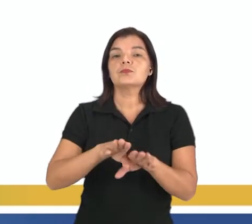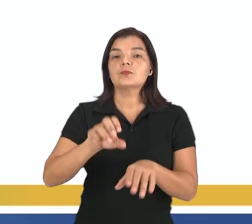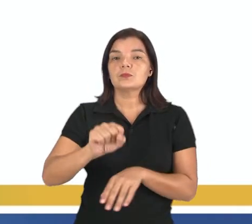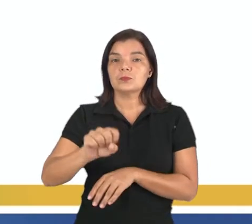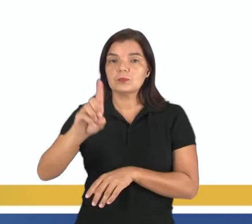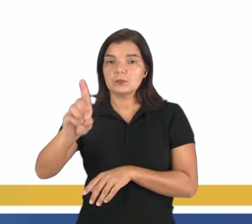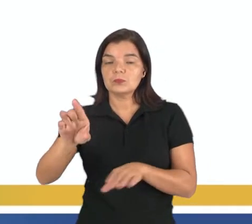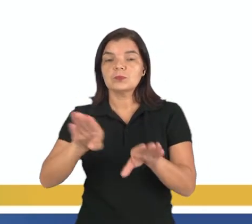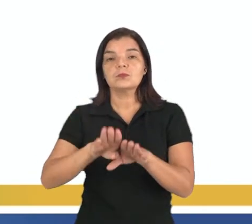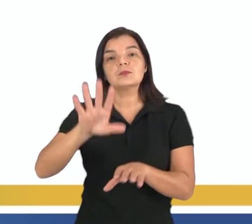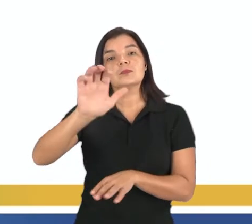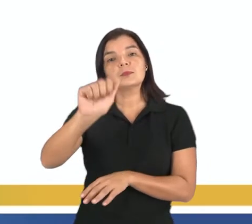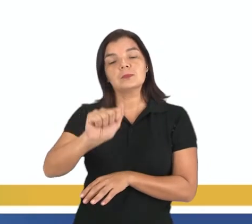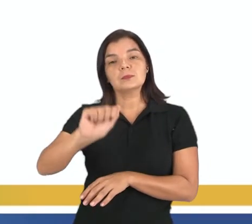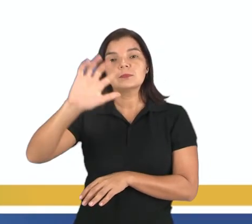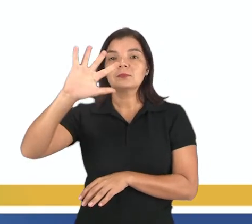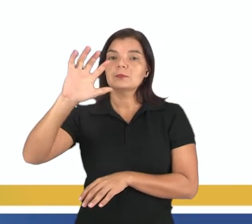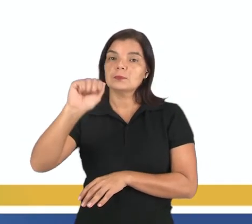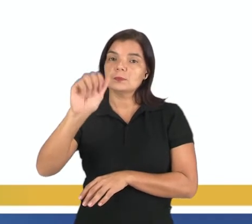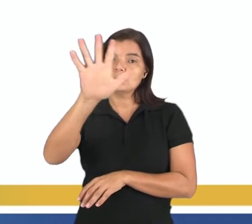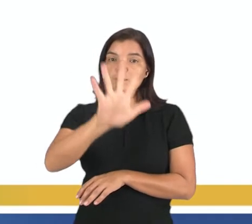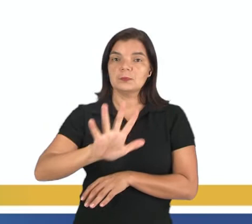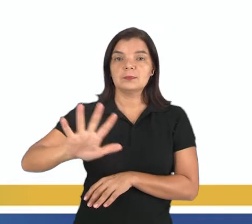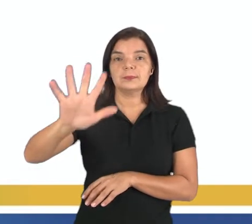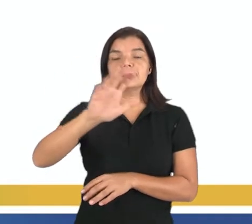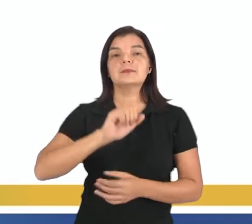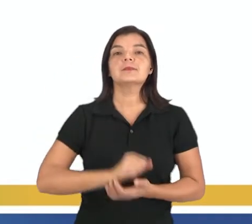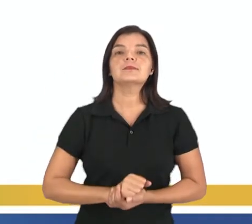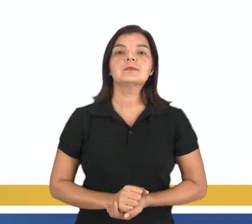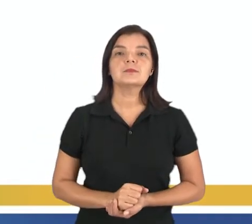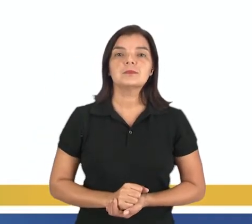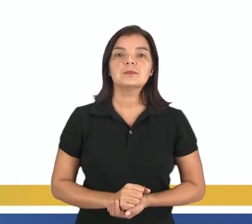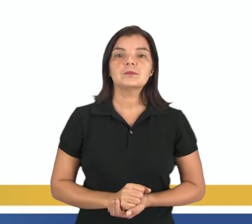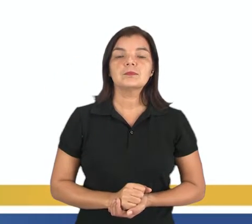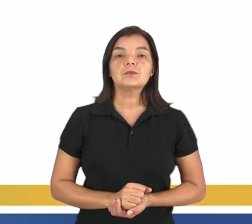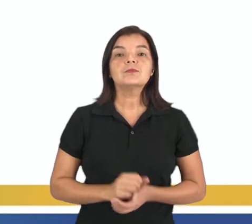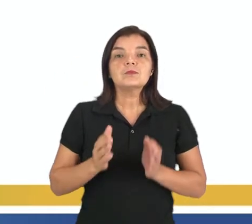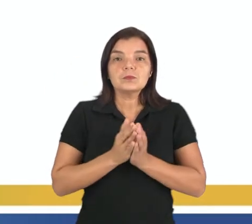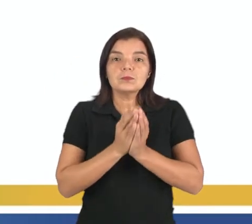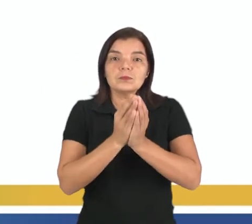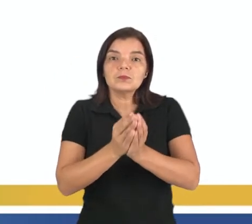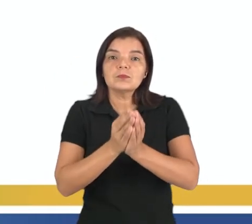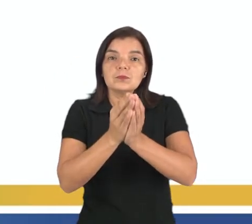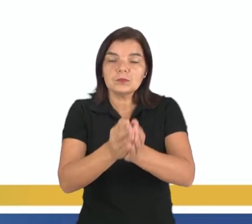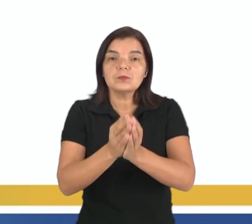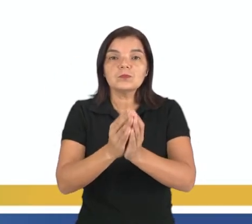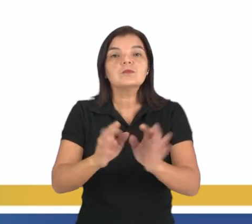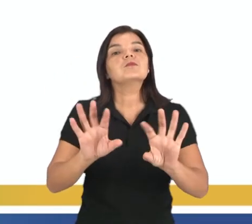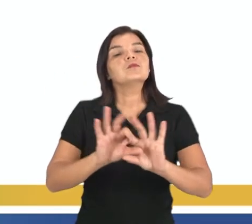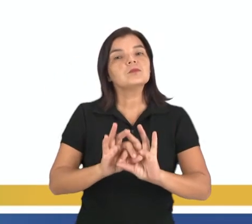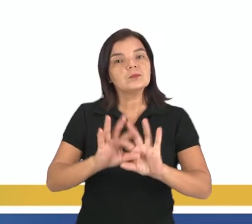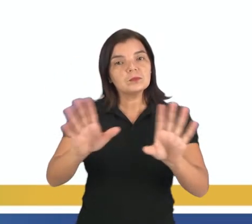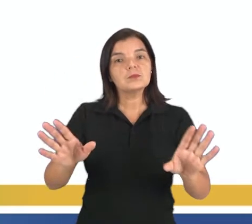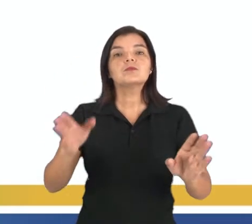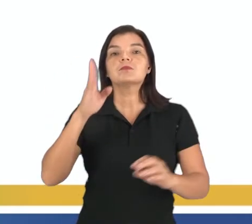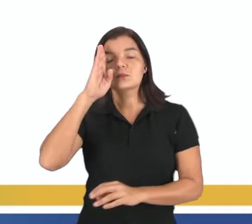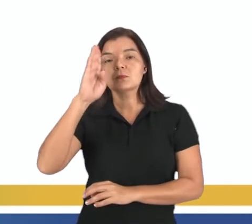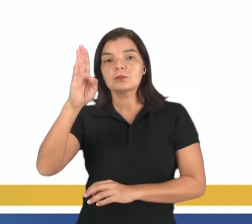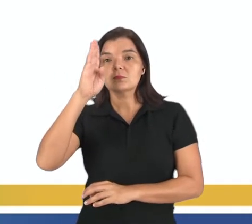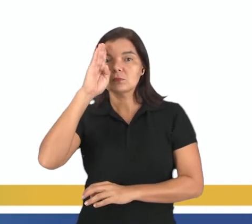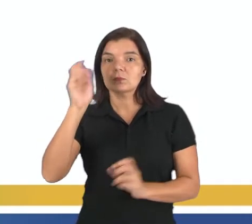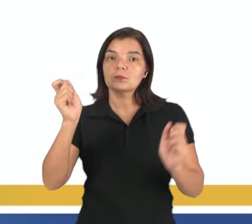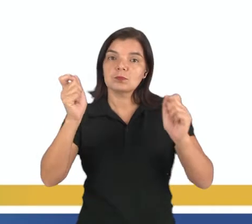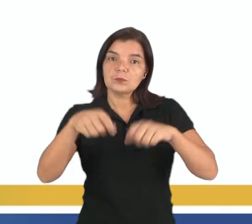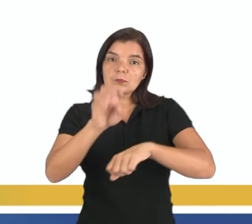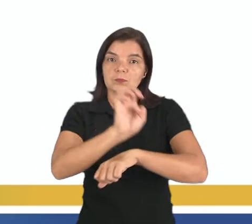Ásia. Tá ok, pessoal? Então, as grandes navegações, elas propiciaram as principais